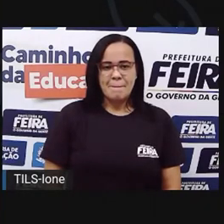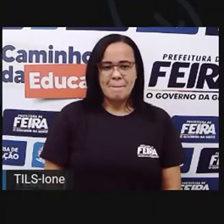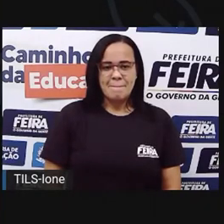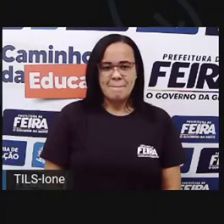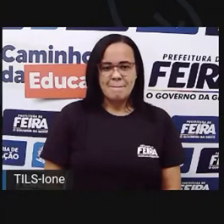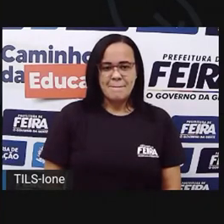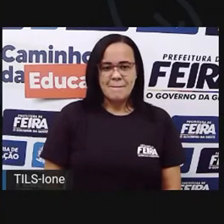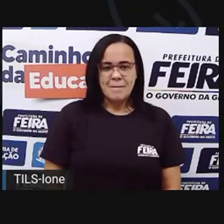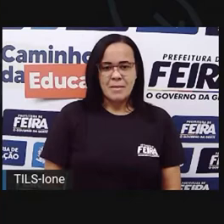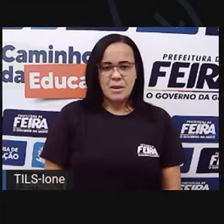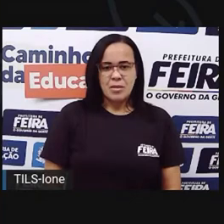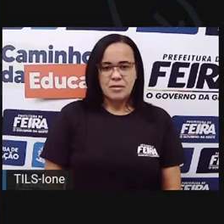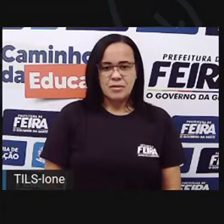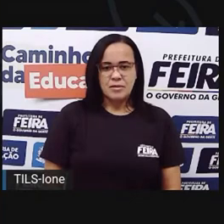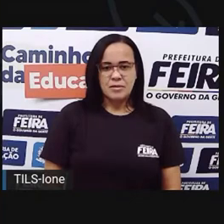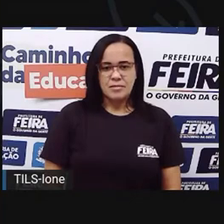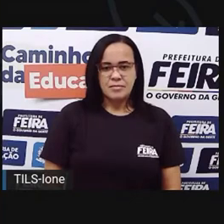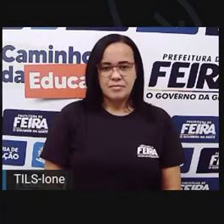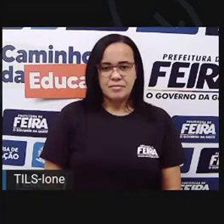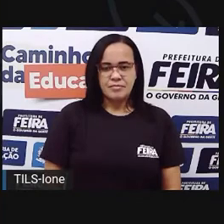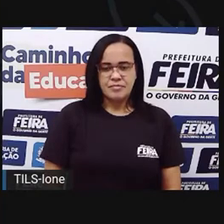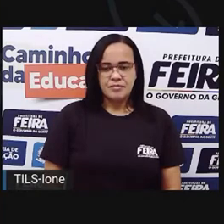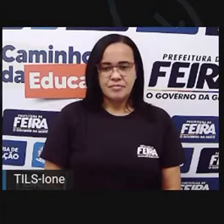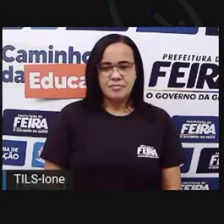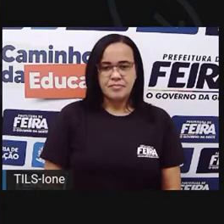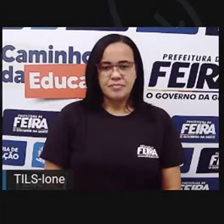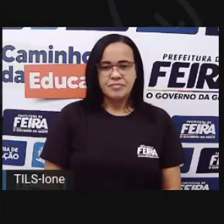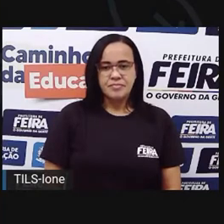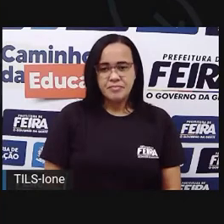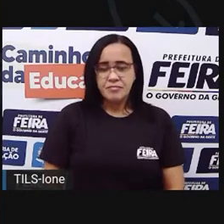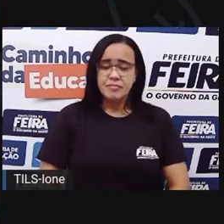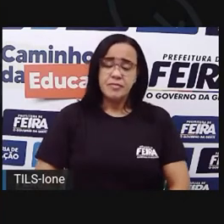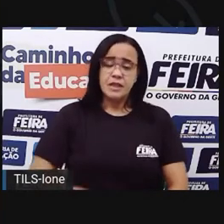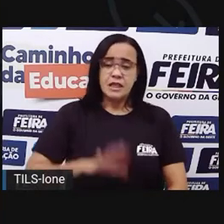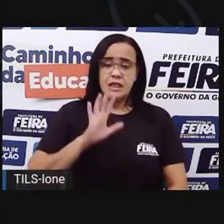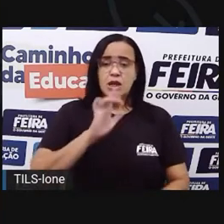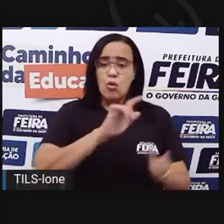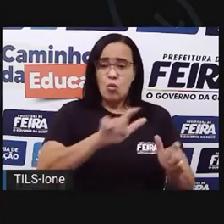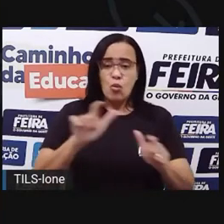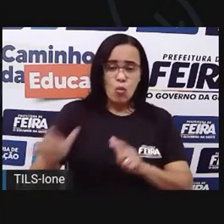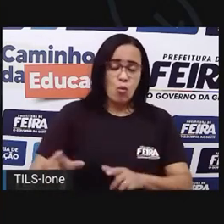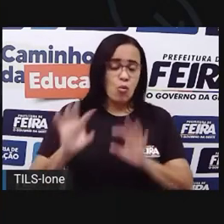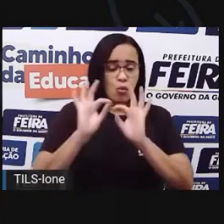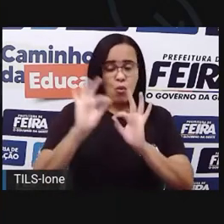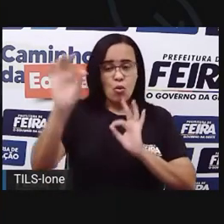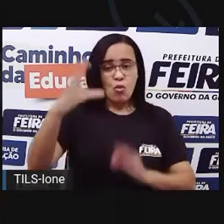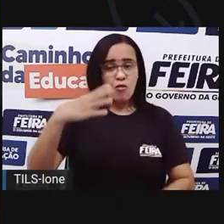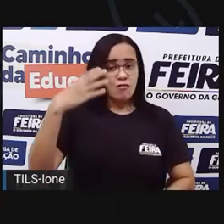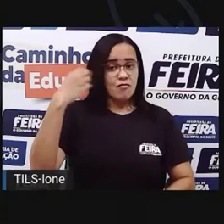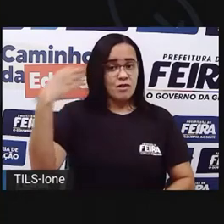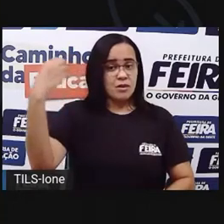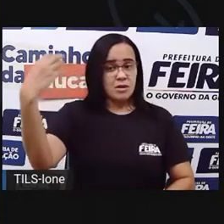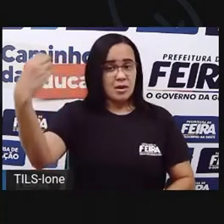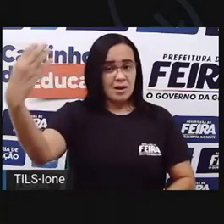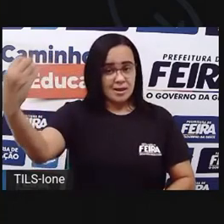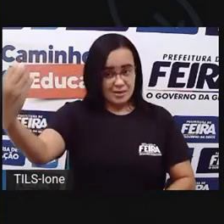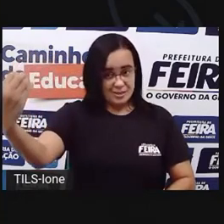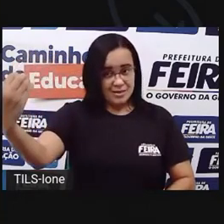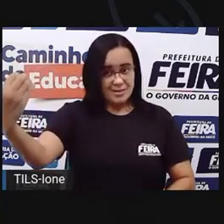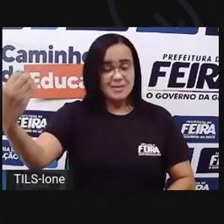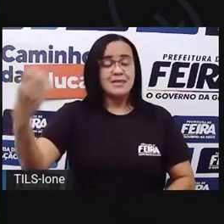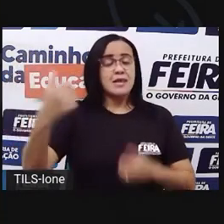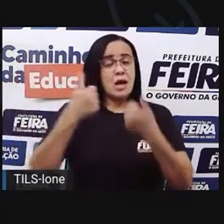Para viajar para outro estado, vou de ônibus também, mas preferia ir de trem.